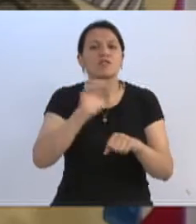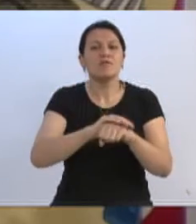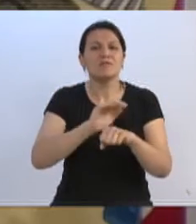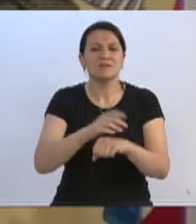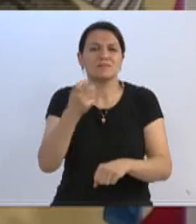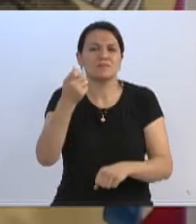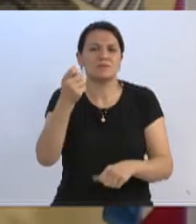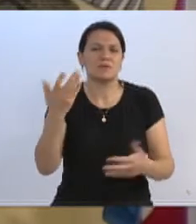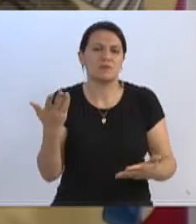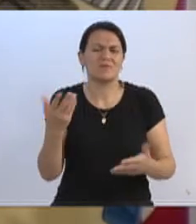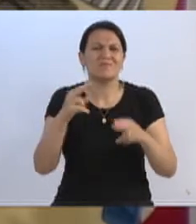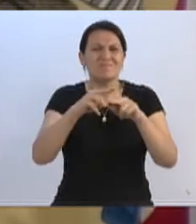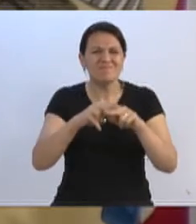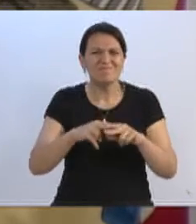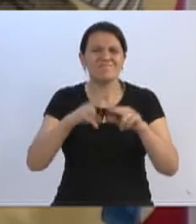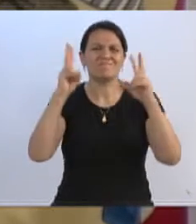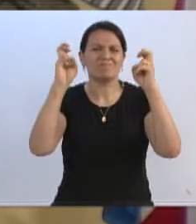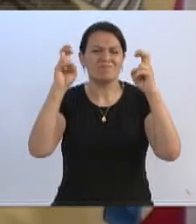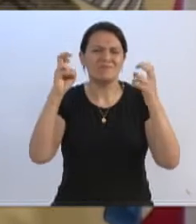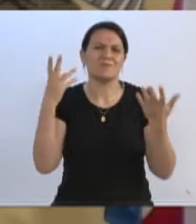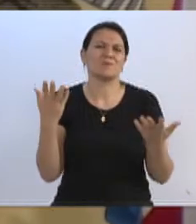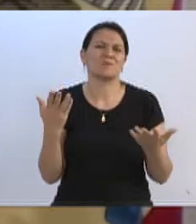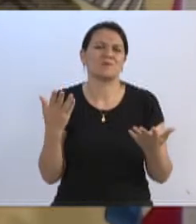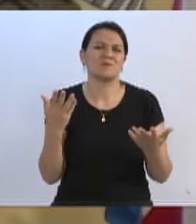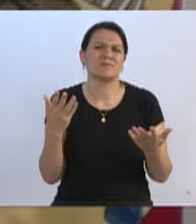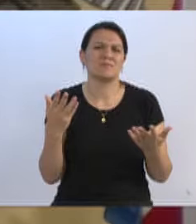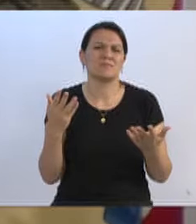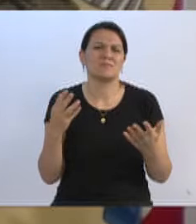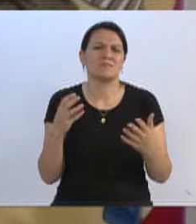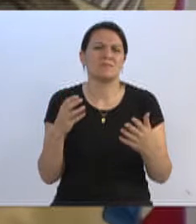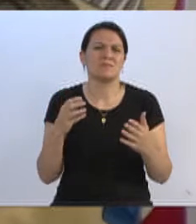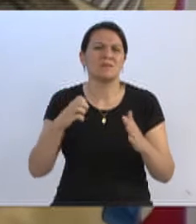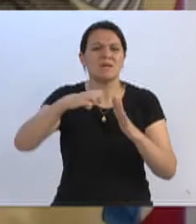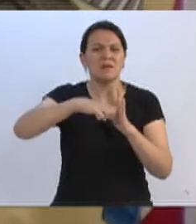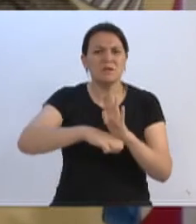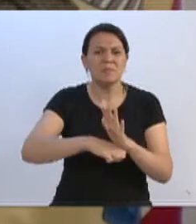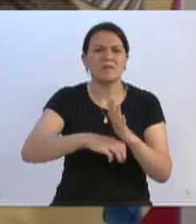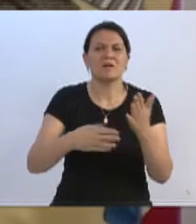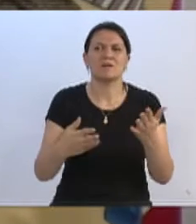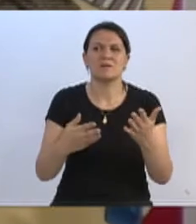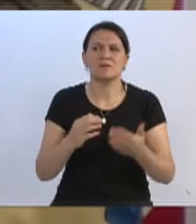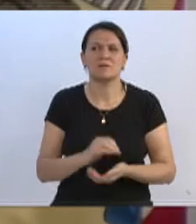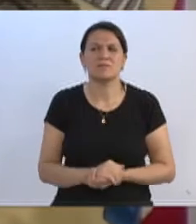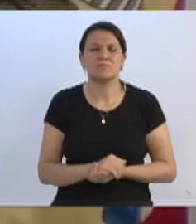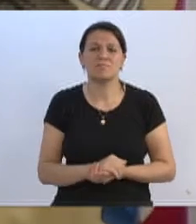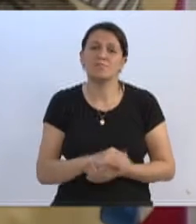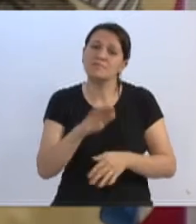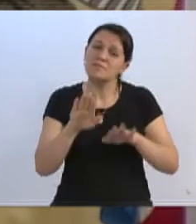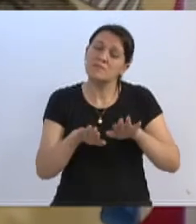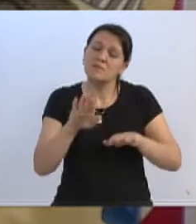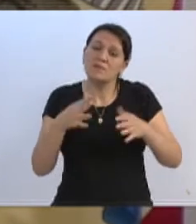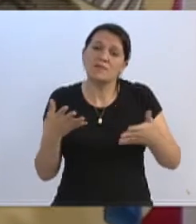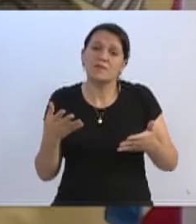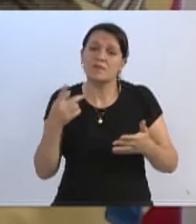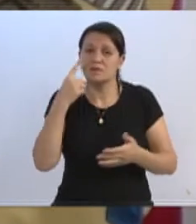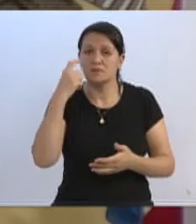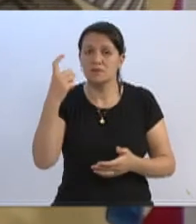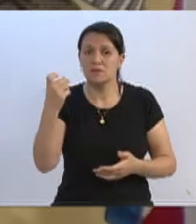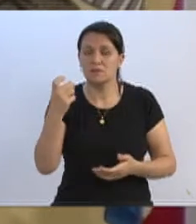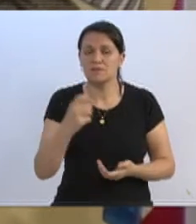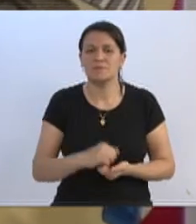isso que, às vezes, aquele assunto que vem à tona da tal emenda impositiva, vereador Caminha, talvez seria interessante.